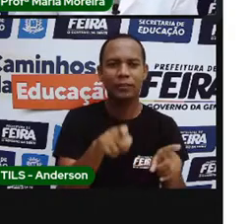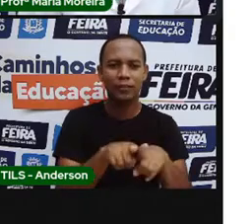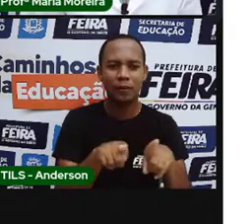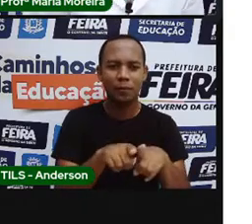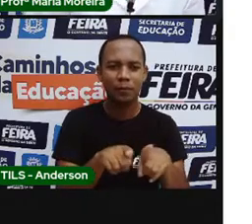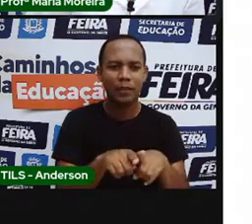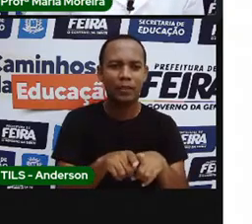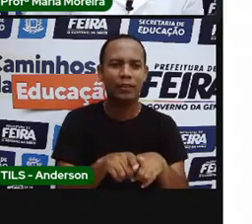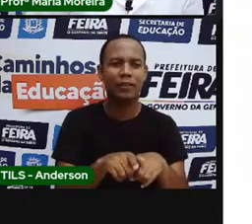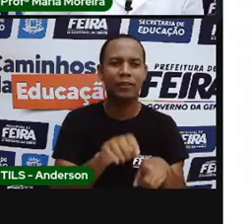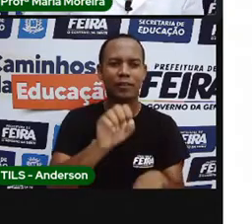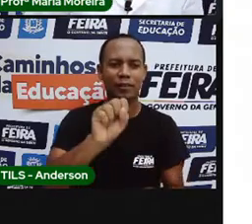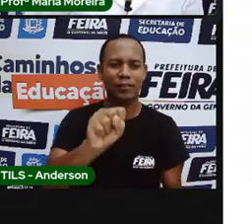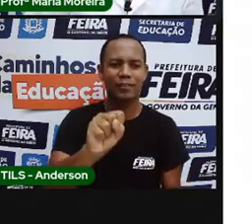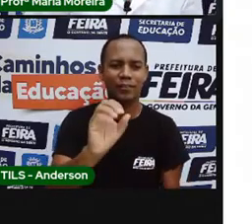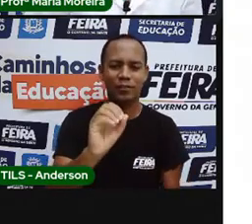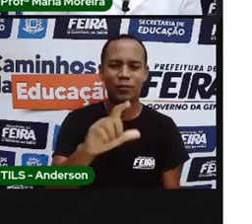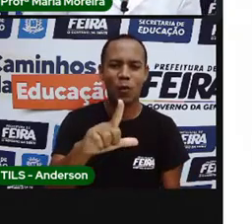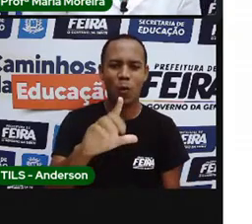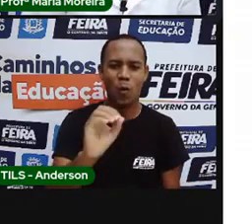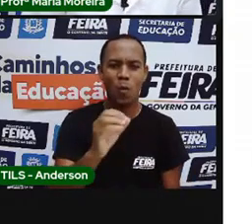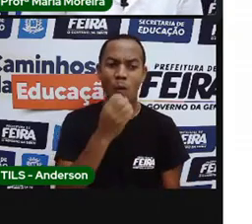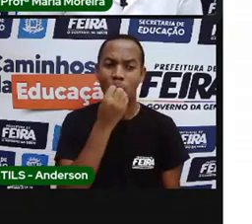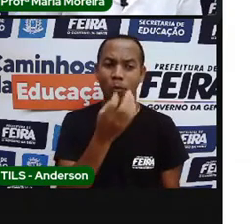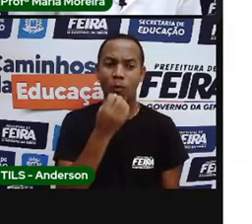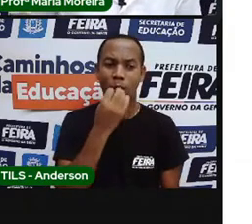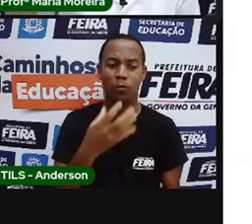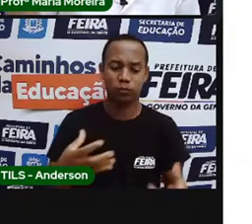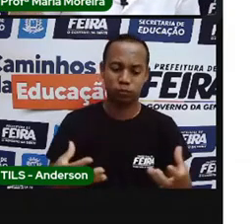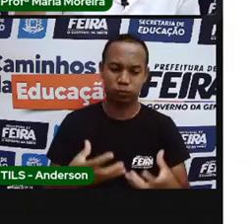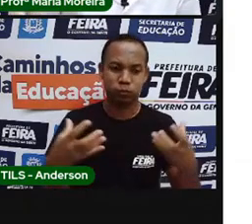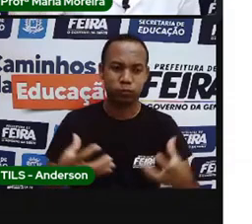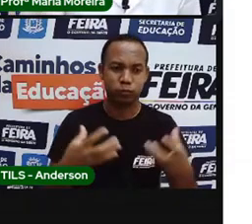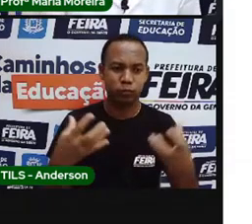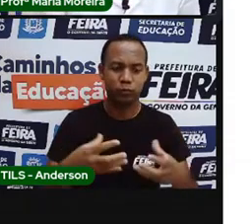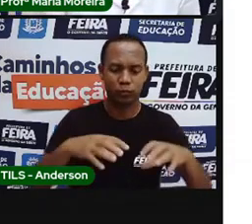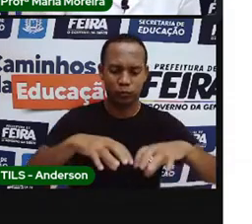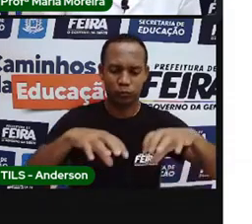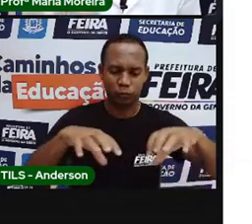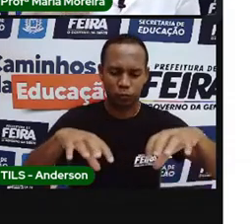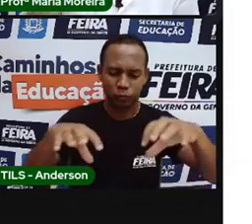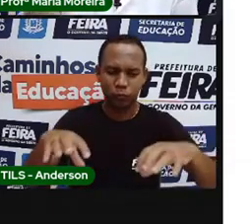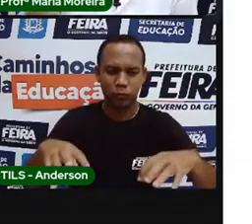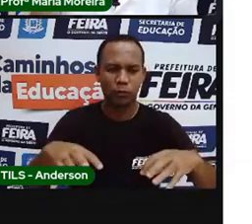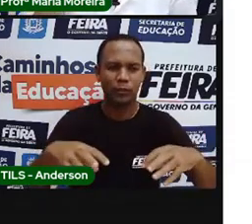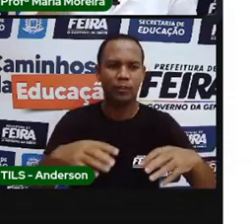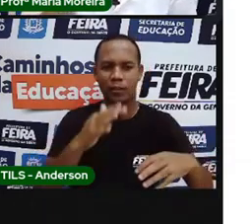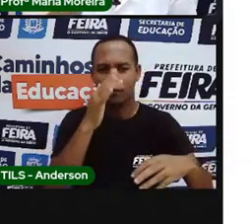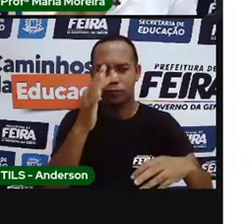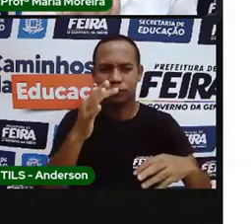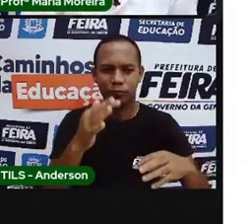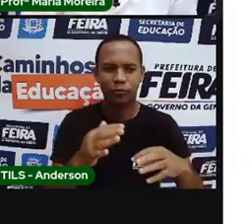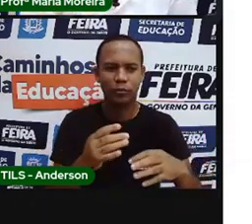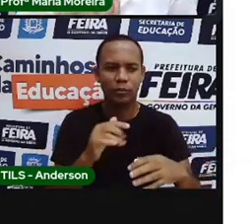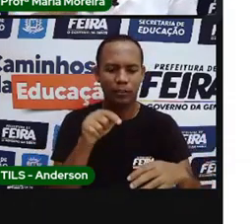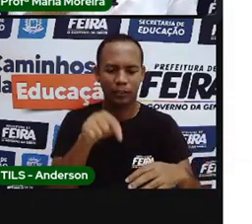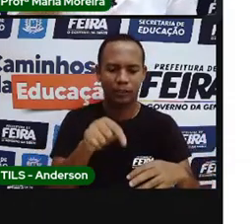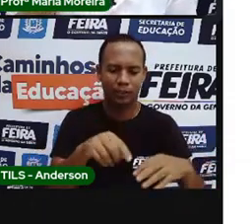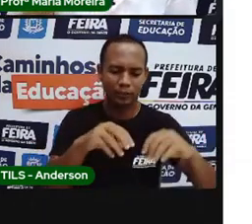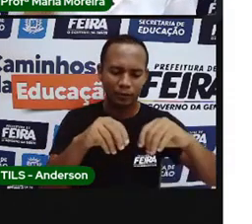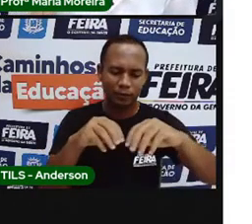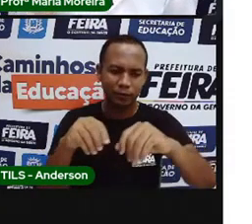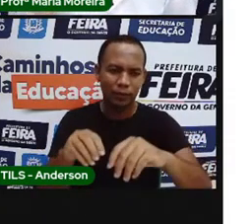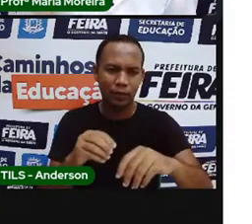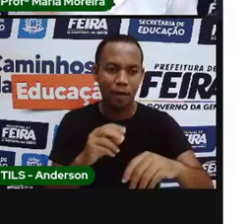rico, de solo pobre, de nutrientes? Pronto. Quando a gente faz a compostagem, a gente faz com que o solo pobre se